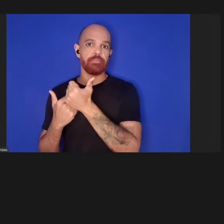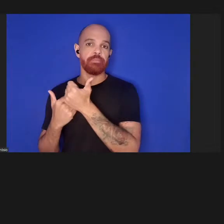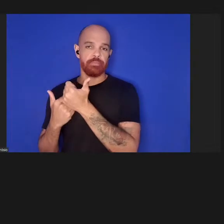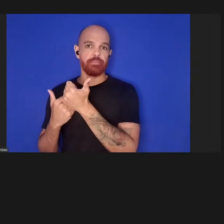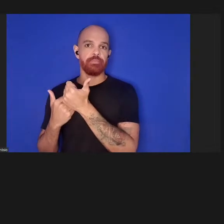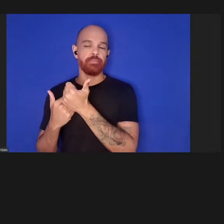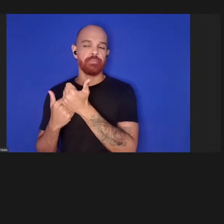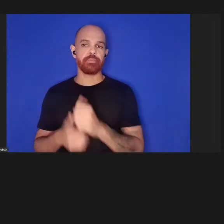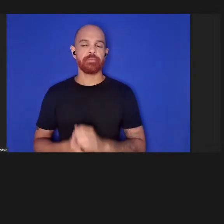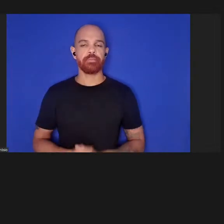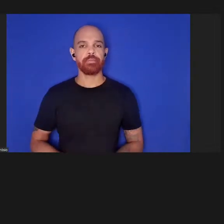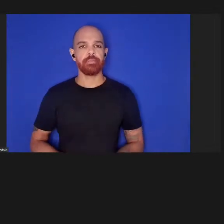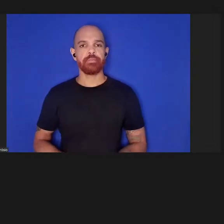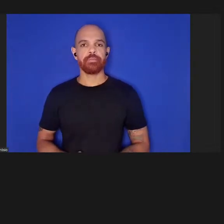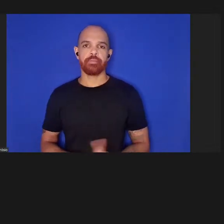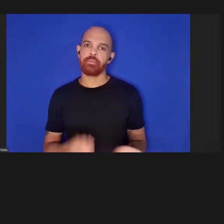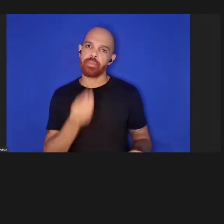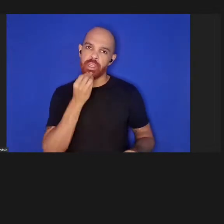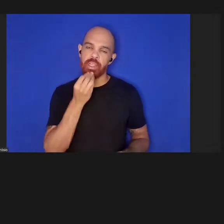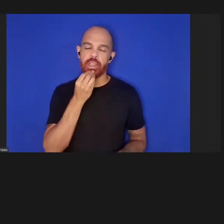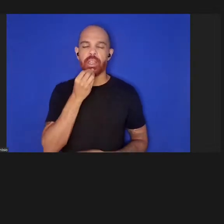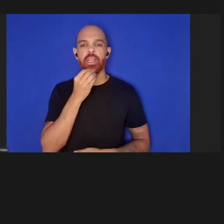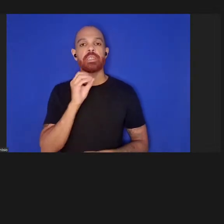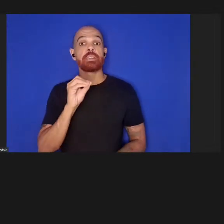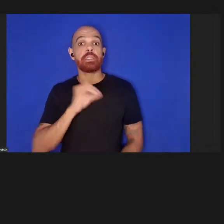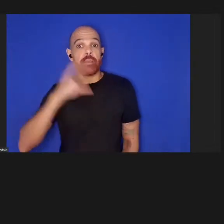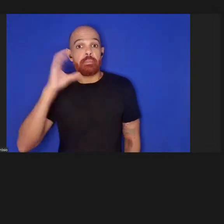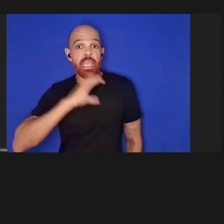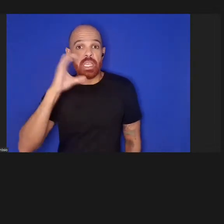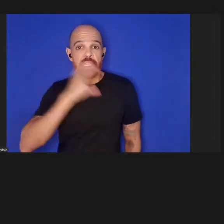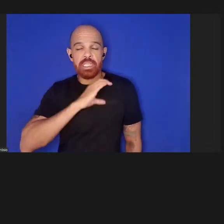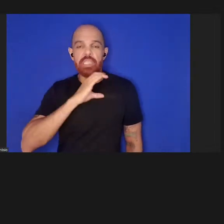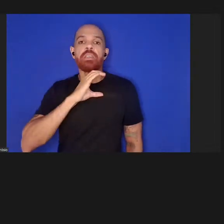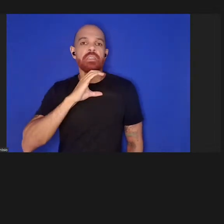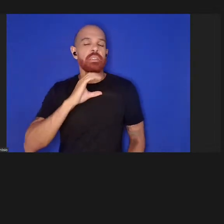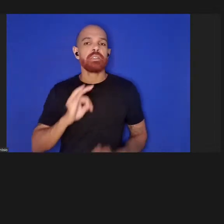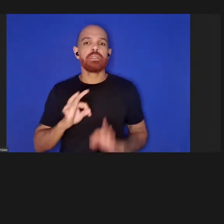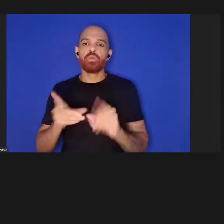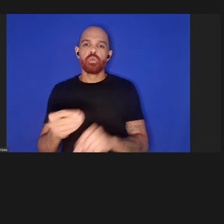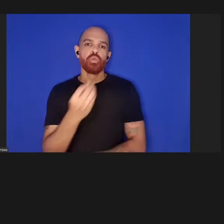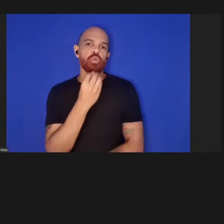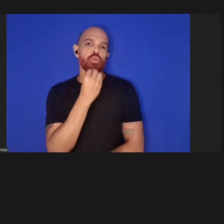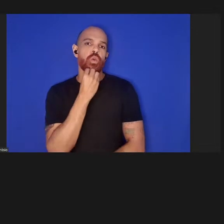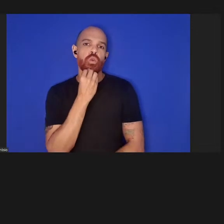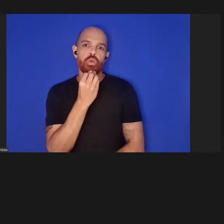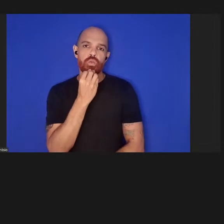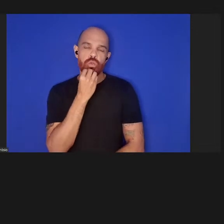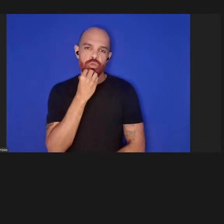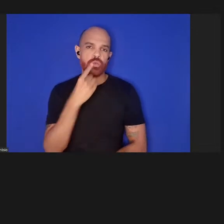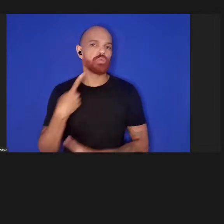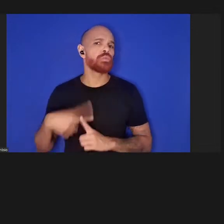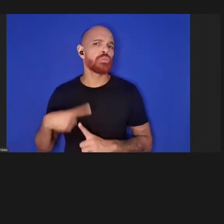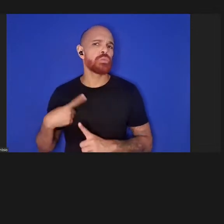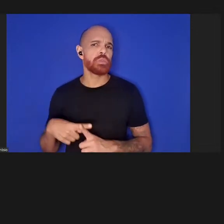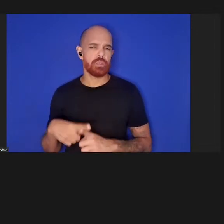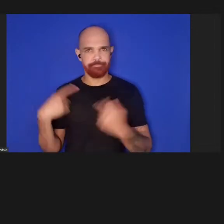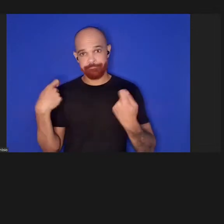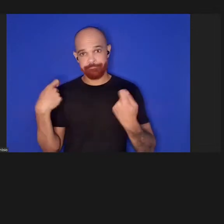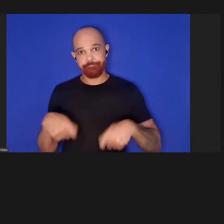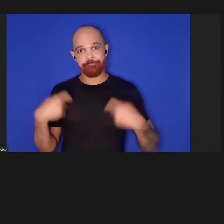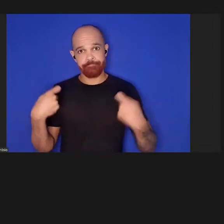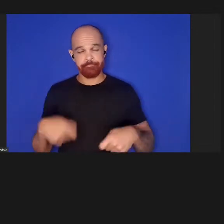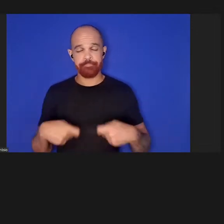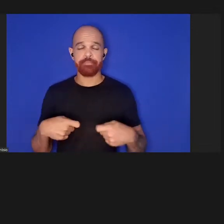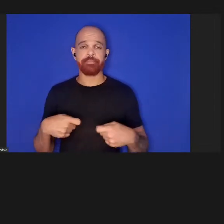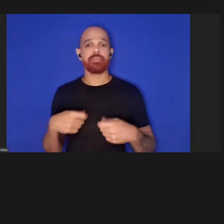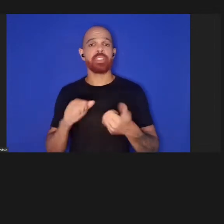E é claro que num estado de emergência, isso se torna tudo muito óbvio, porque você tem que se adaptar